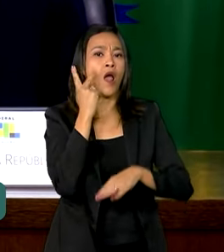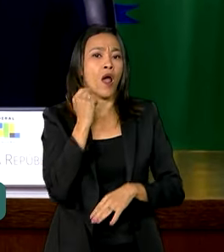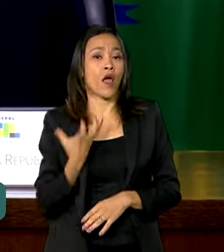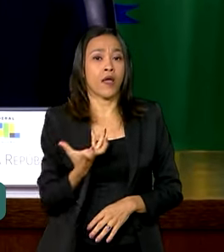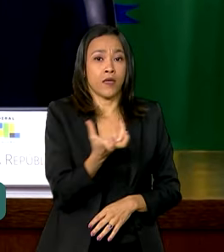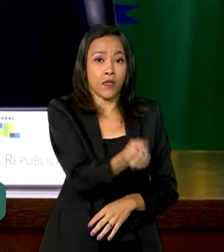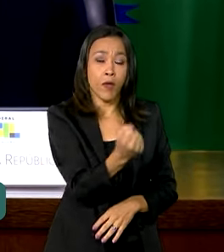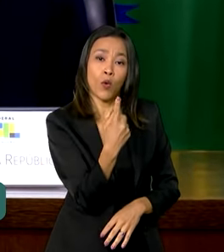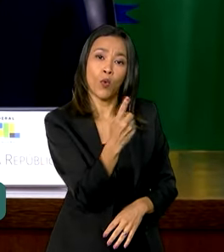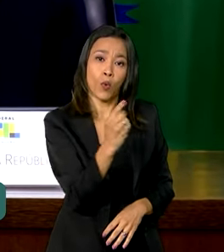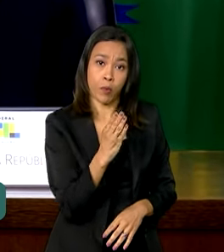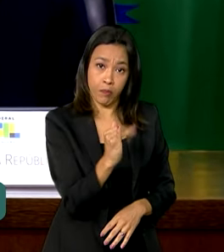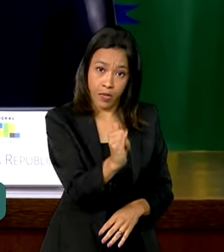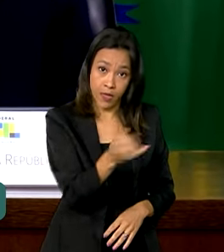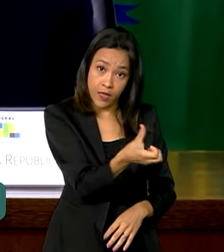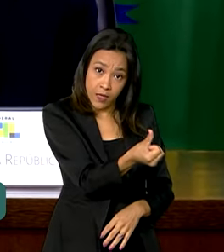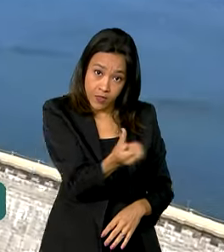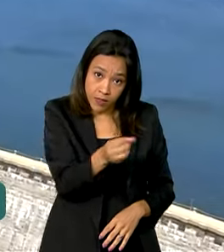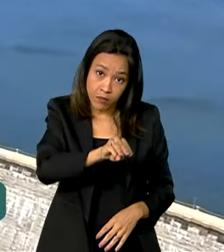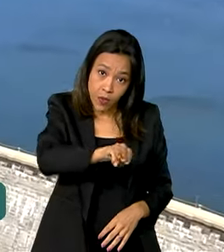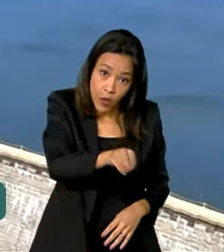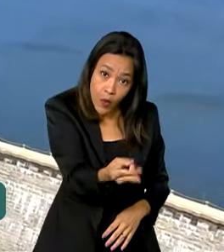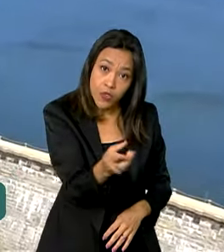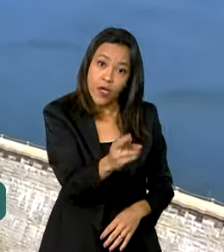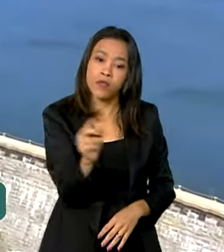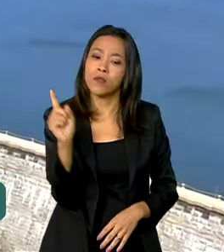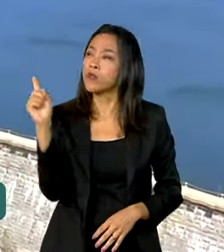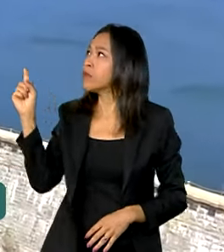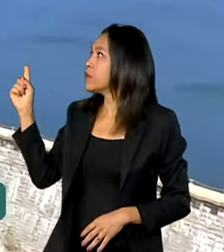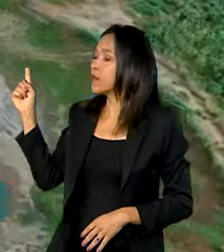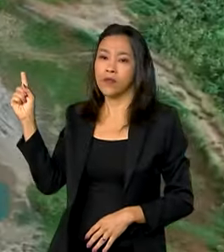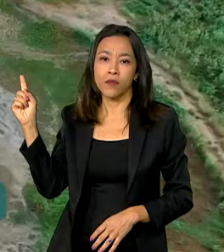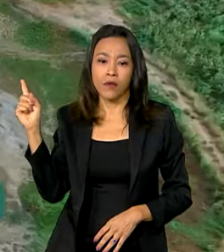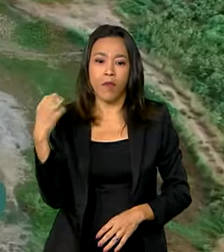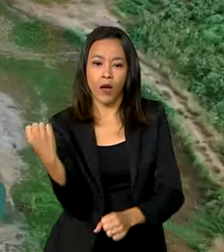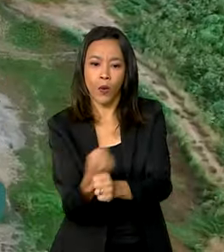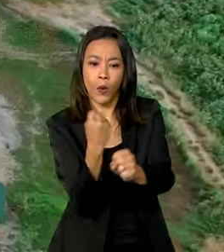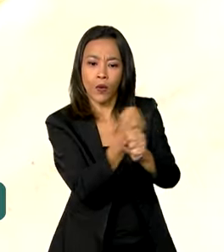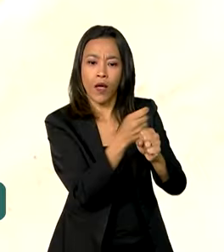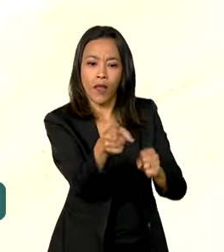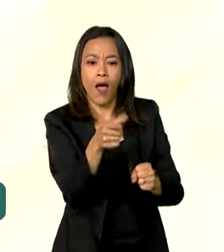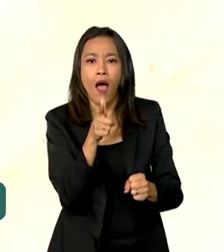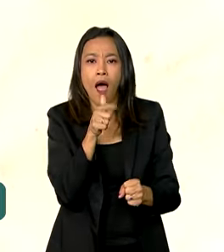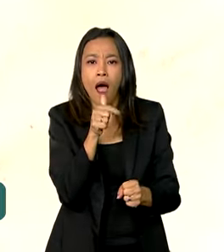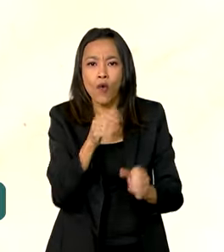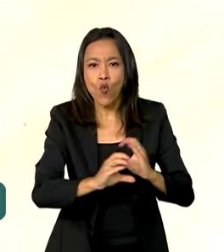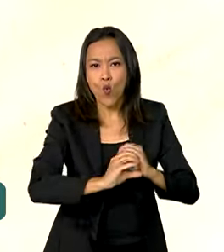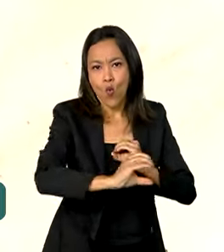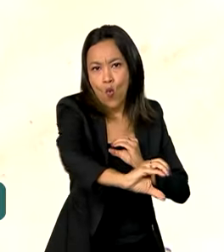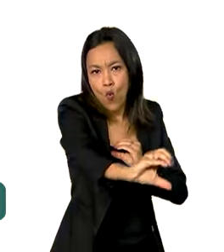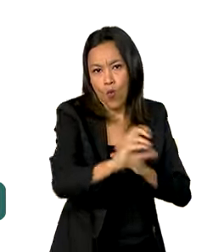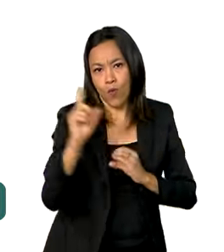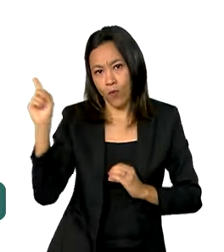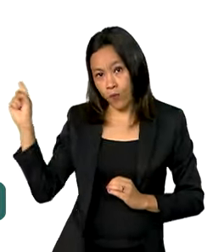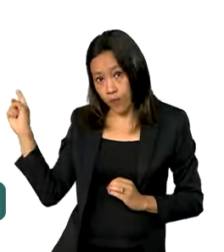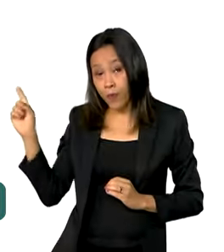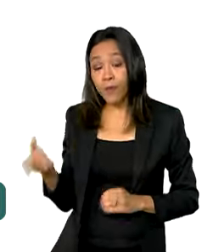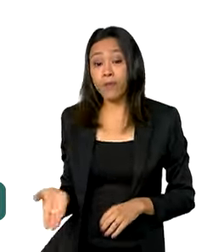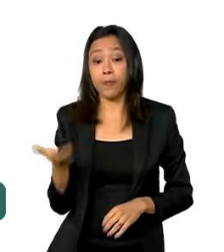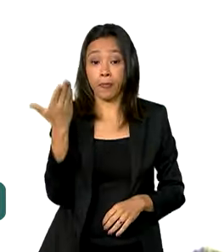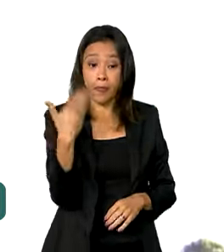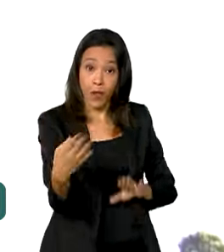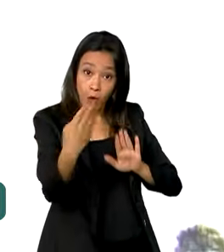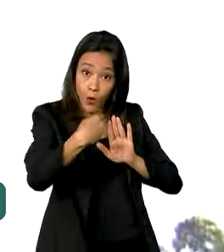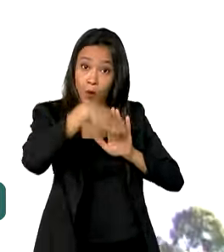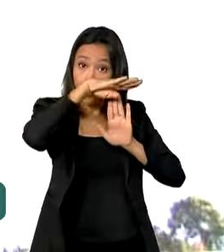bilhão e 600 milhões de reais para obras de abastecimento de água e saneamento básico. O programa